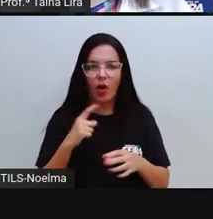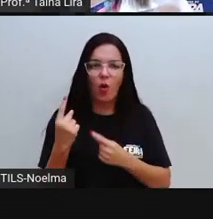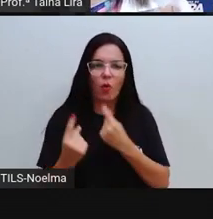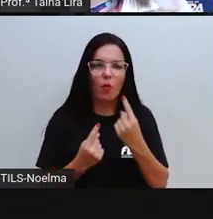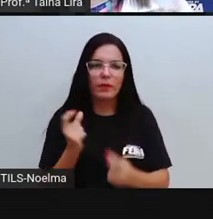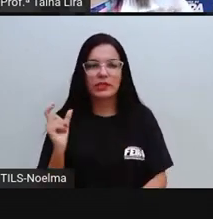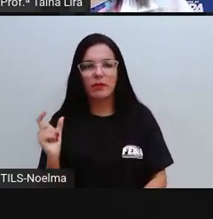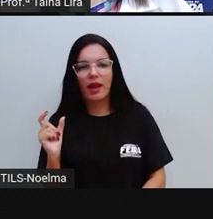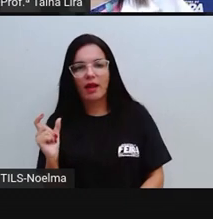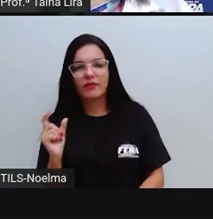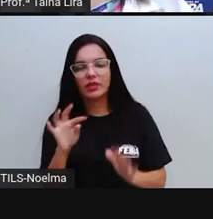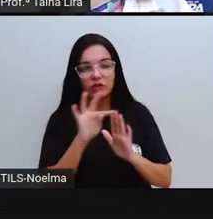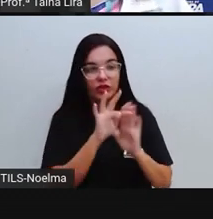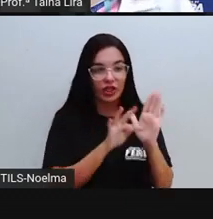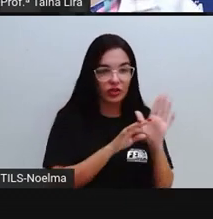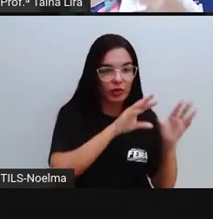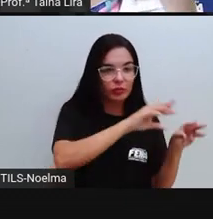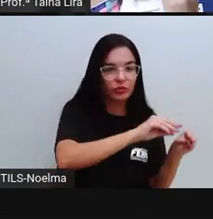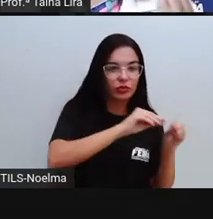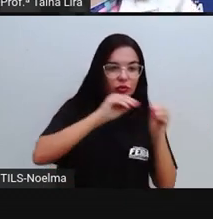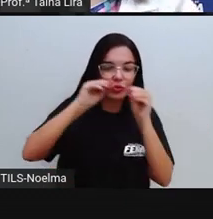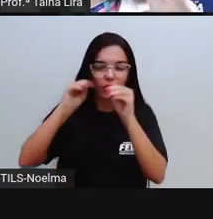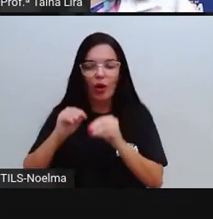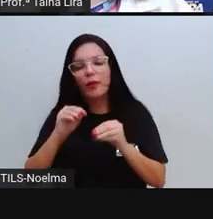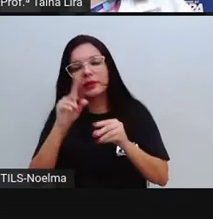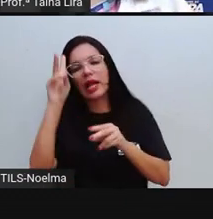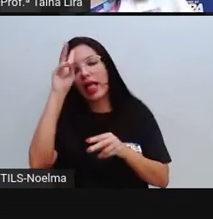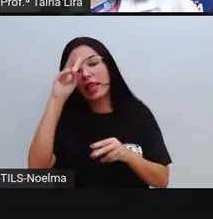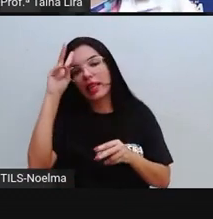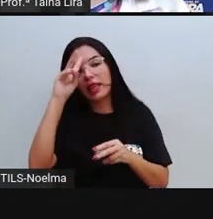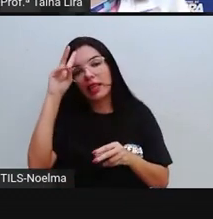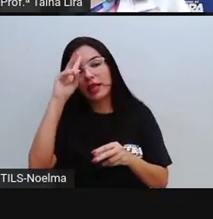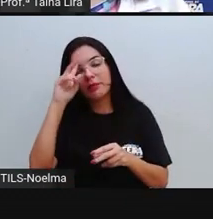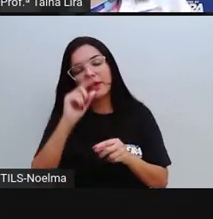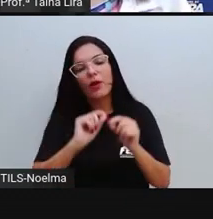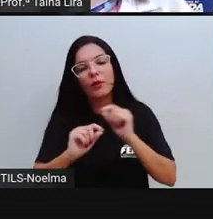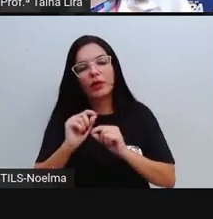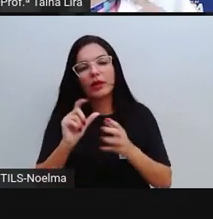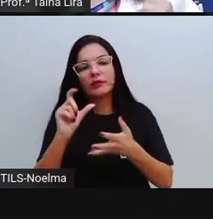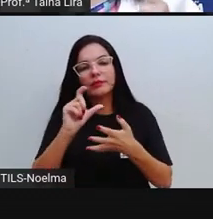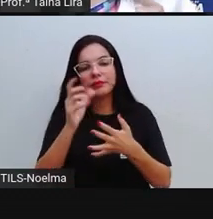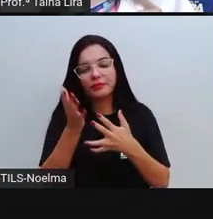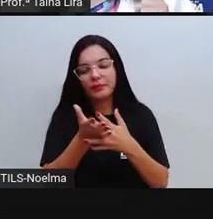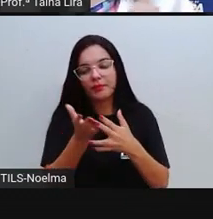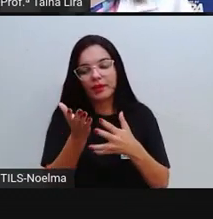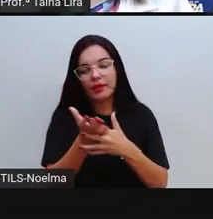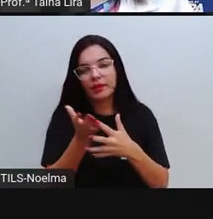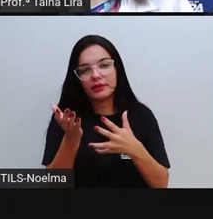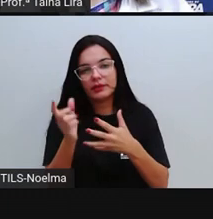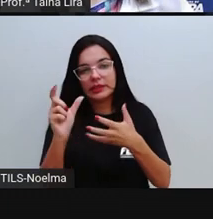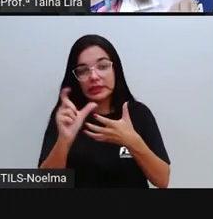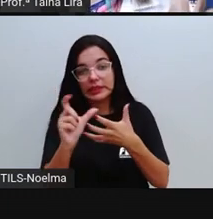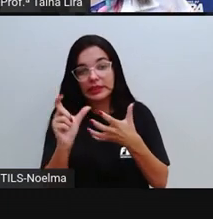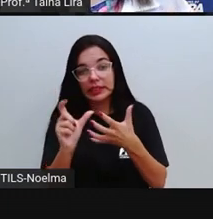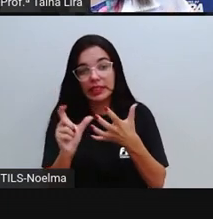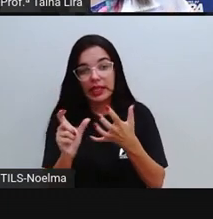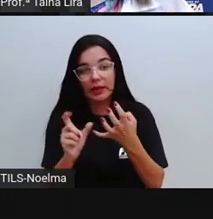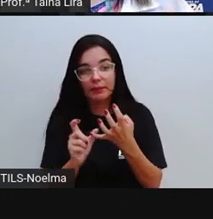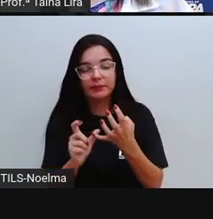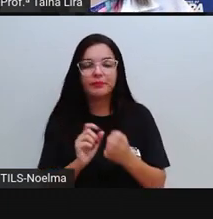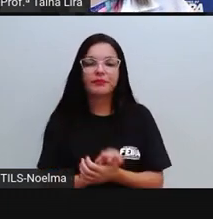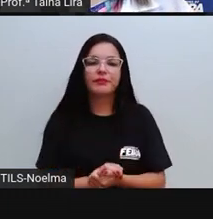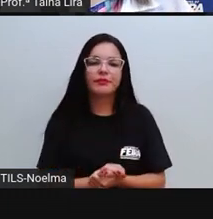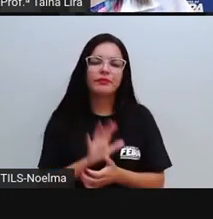aí, nós vamos separar as sílabas e relembrar algumas coisas que a Pró falou sobre sílaba. Então, palavra aí, fácil. Como eu